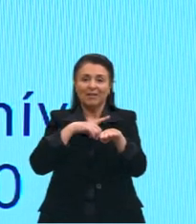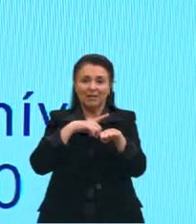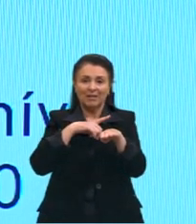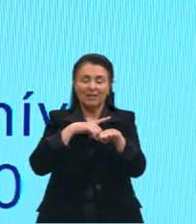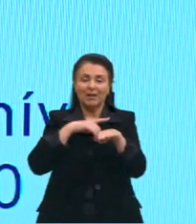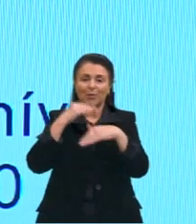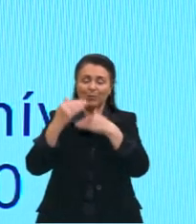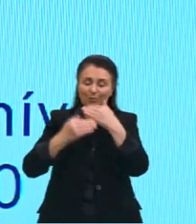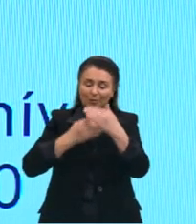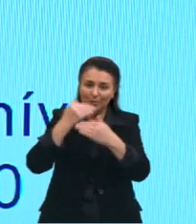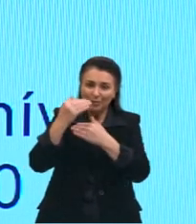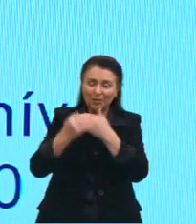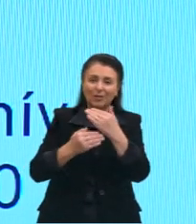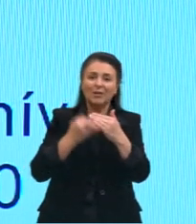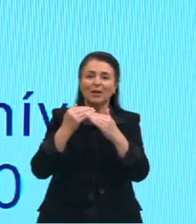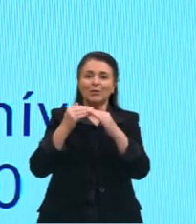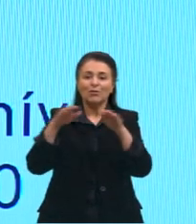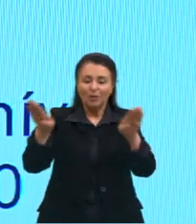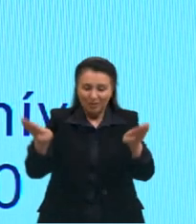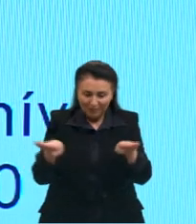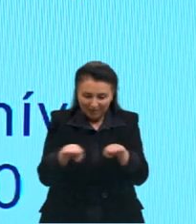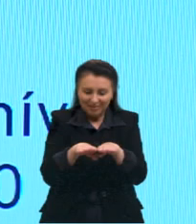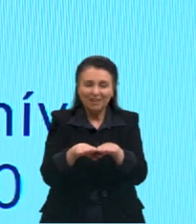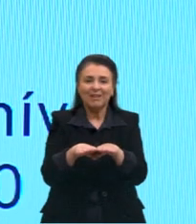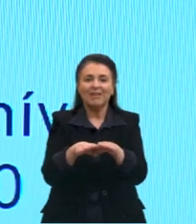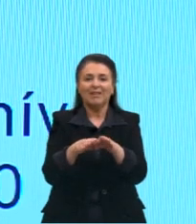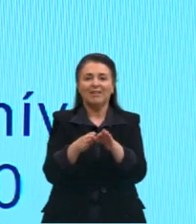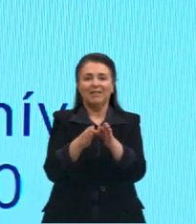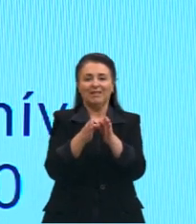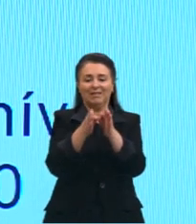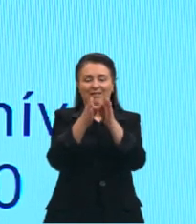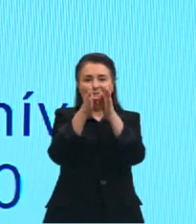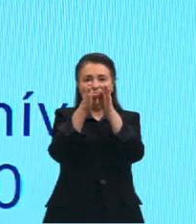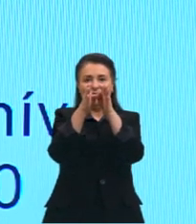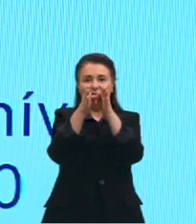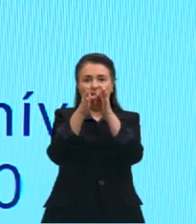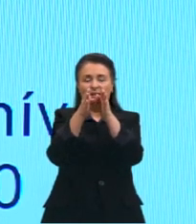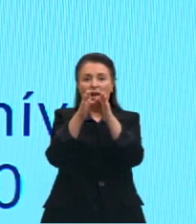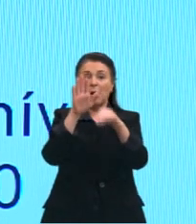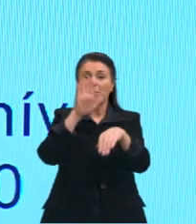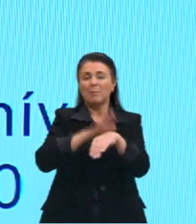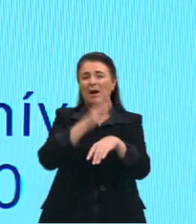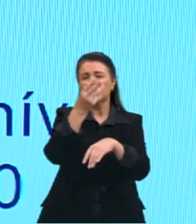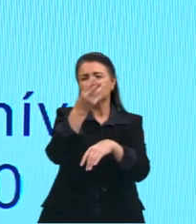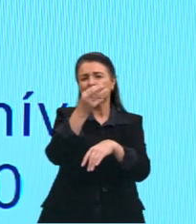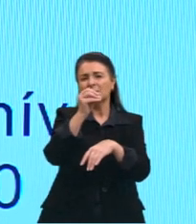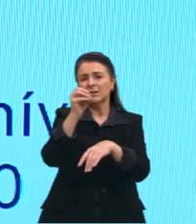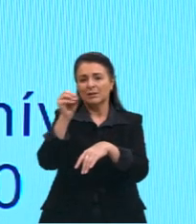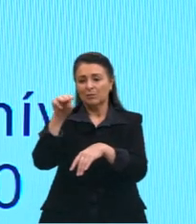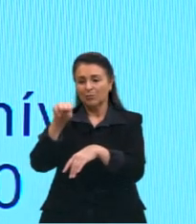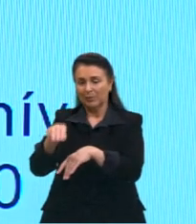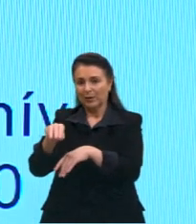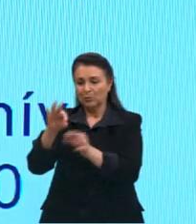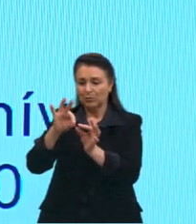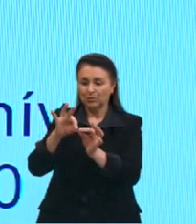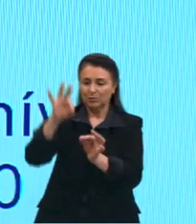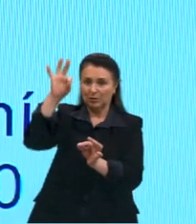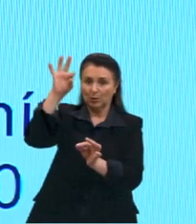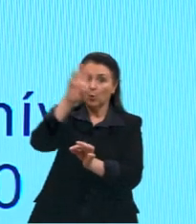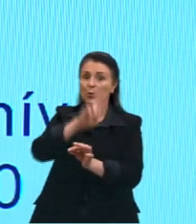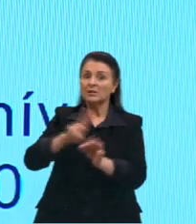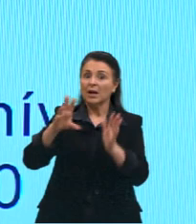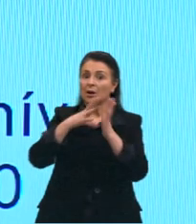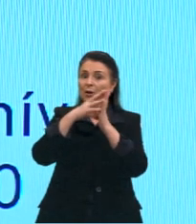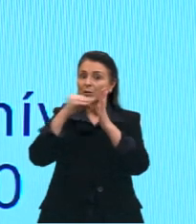esse processo aí de elevação, certo? Então encontra-se a partir de 300 metros de altitude, do nível do mar,